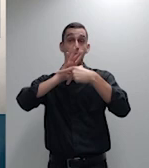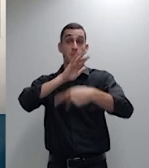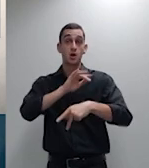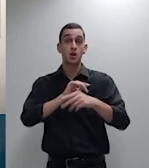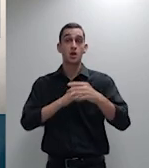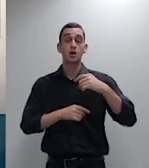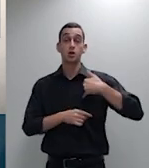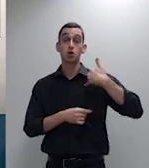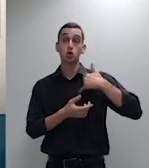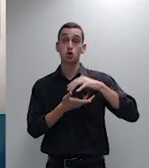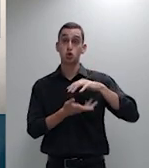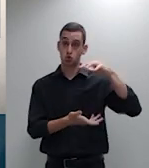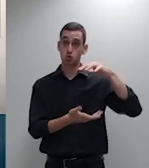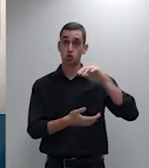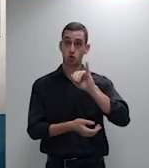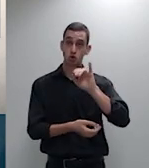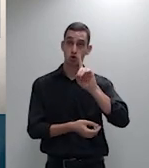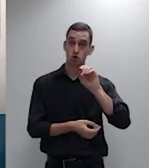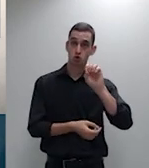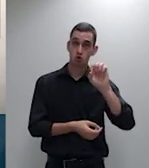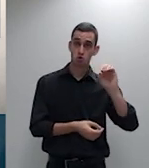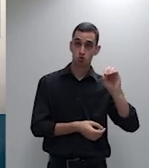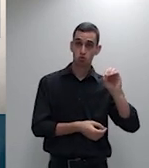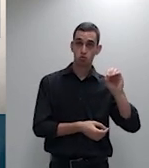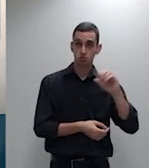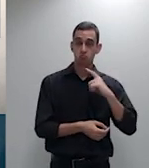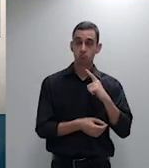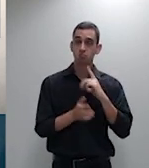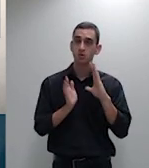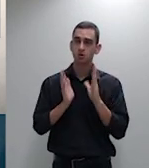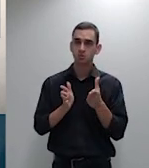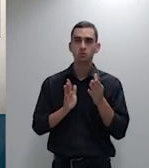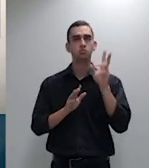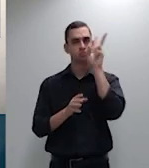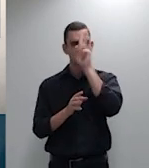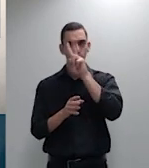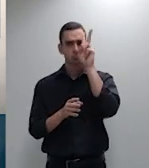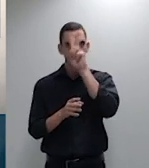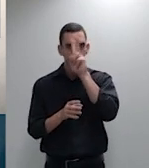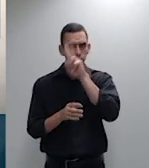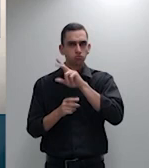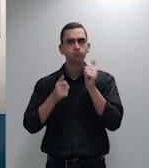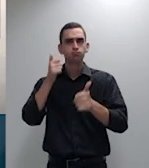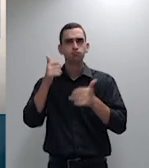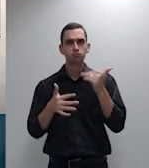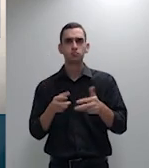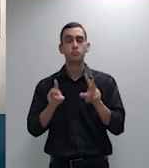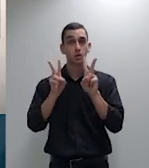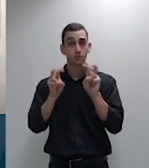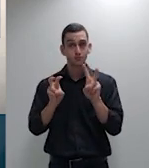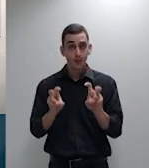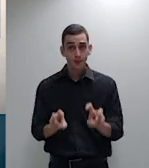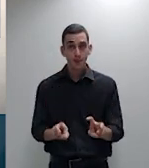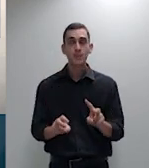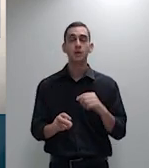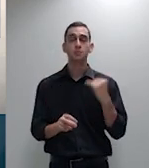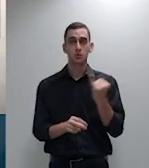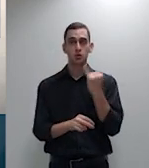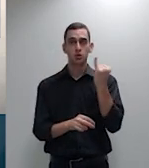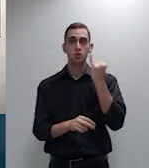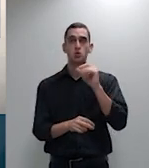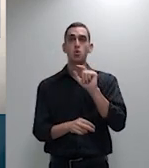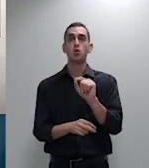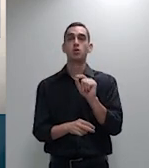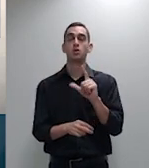caso concreto é preciso recordar que a última faixa etária de reajuste é aos 59